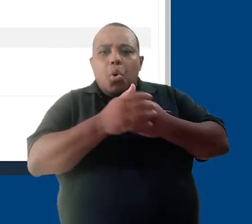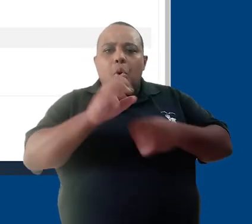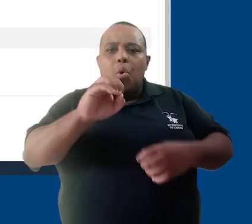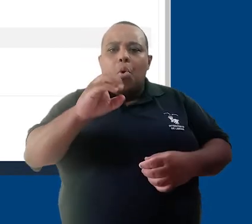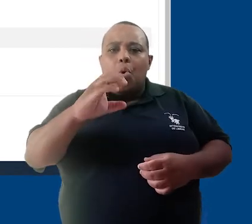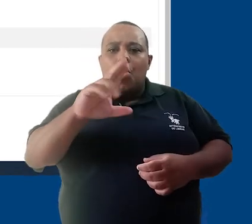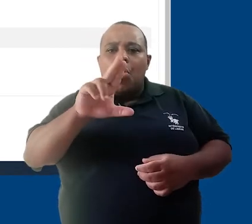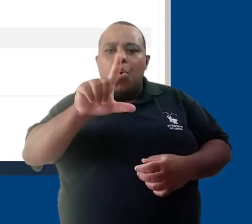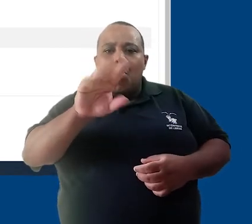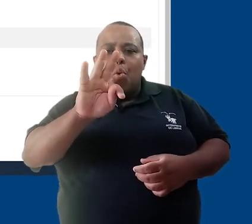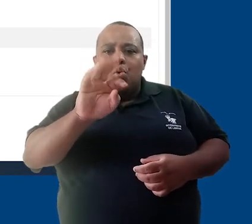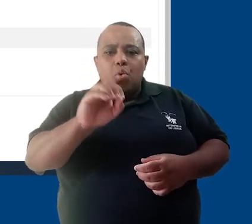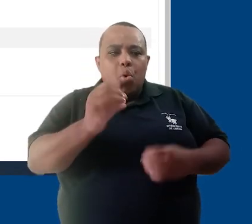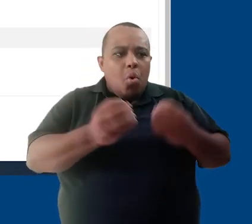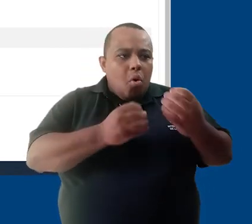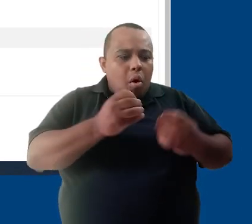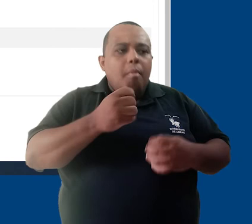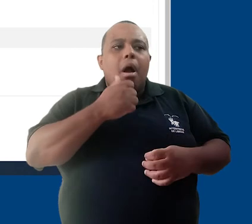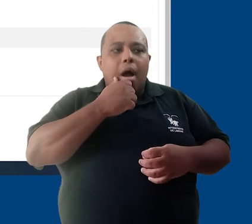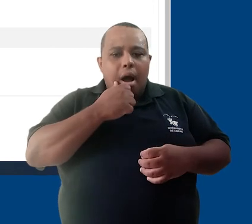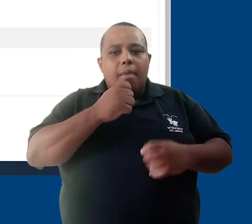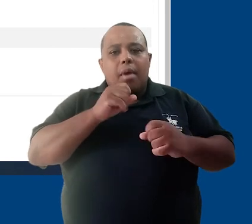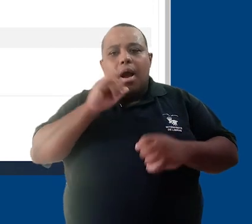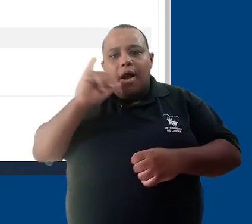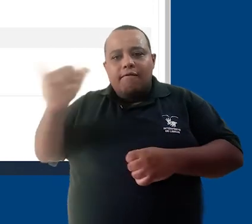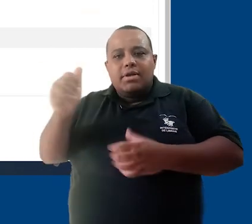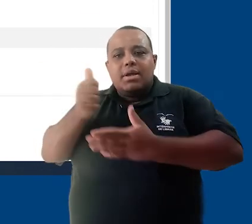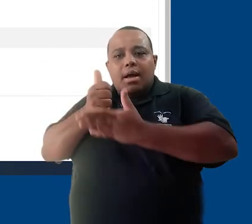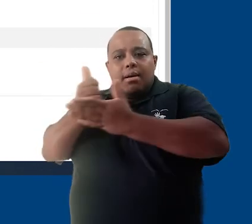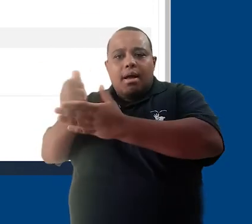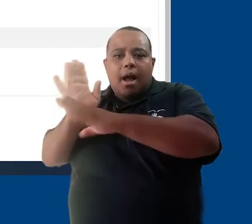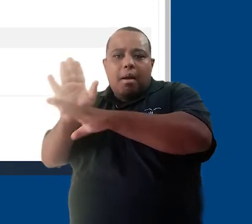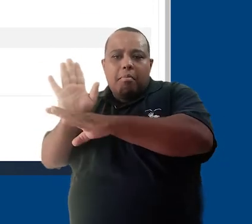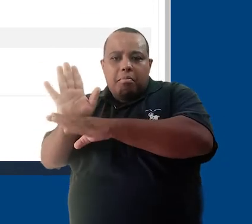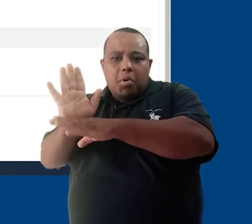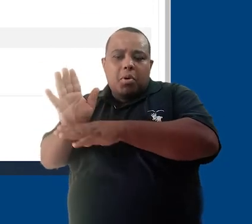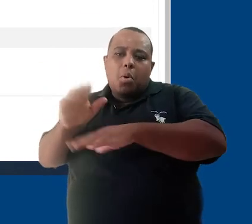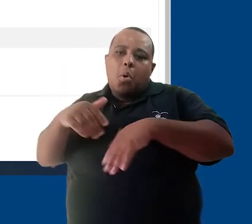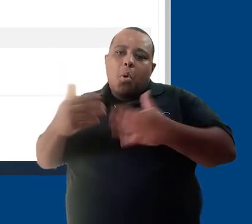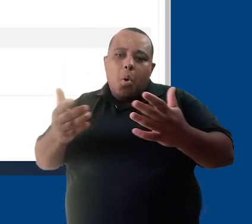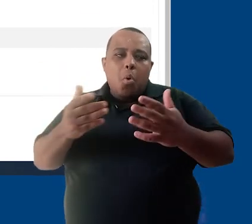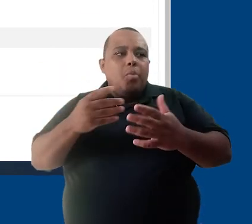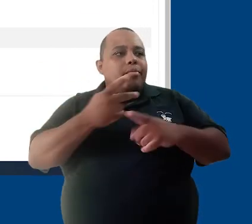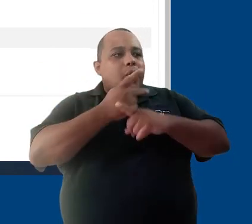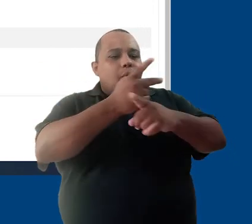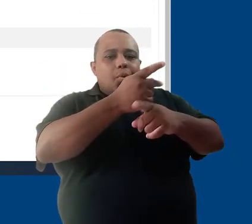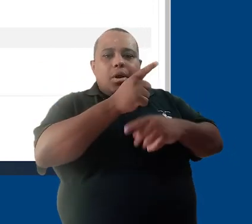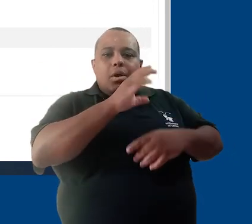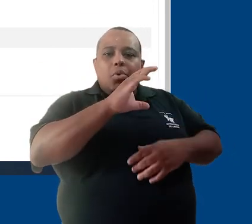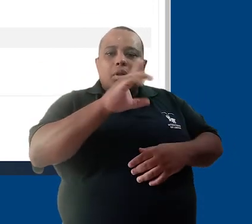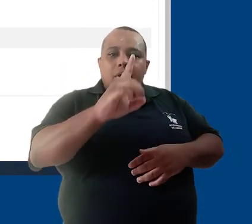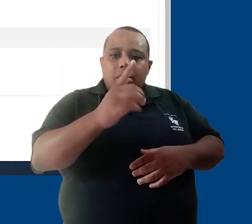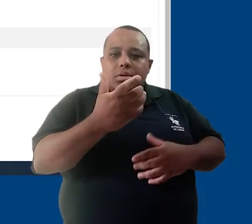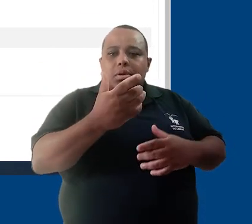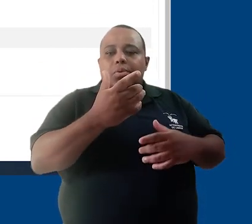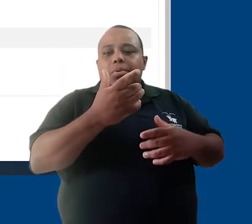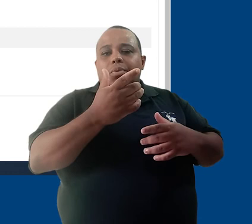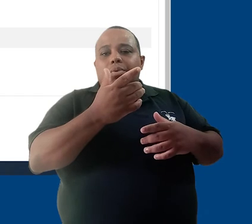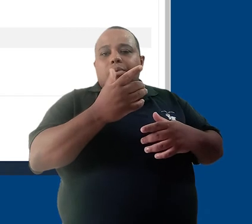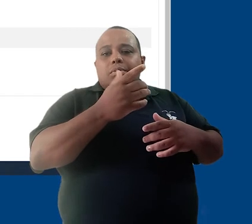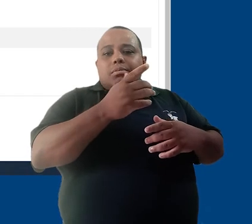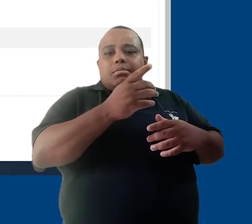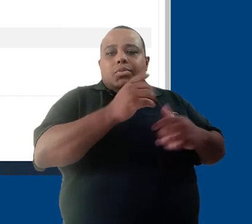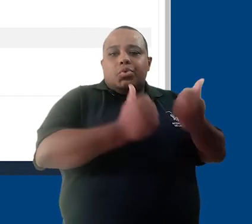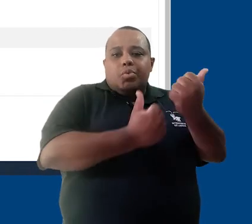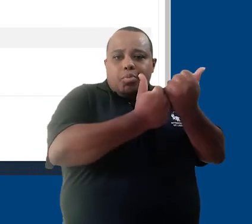postada ou se ela está oculta, por exemplo, e, neste caso, verificado o problema, ele pode entrar em contato com coordenação e